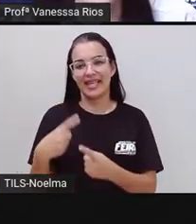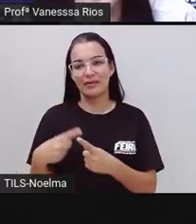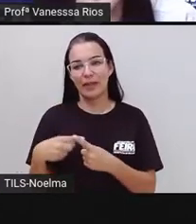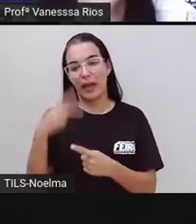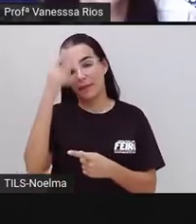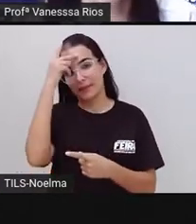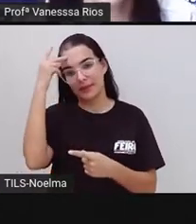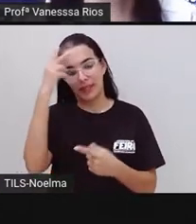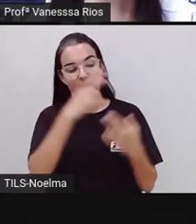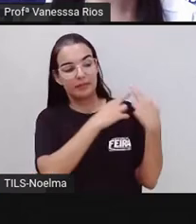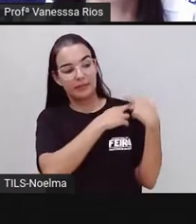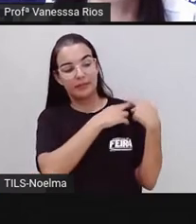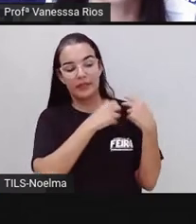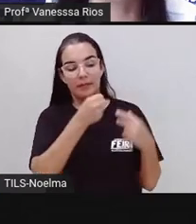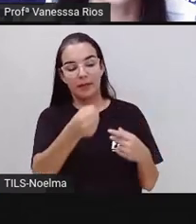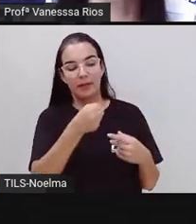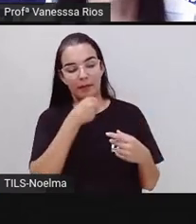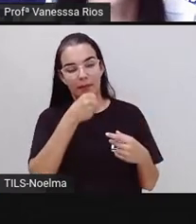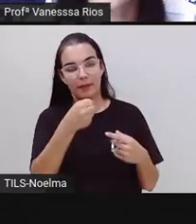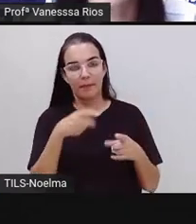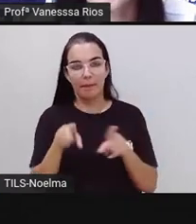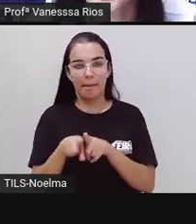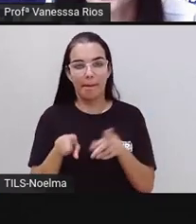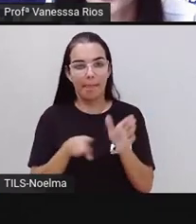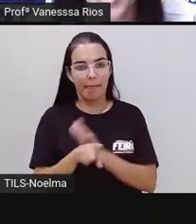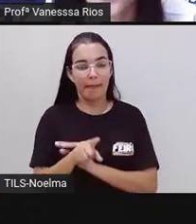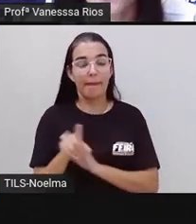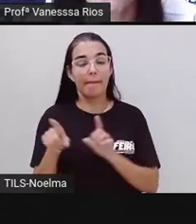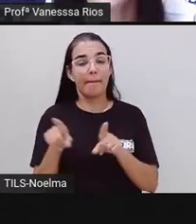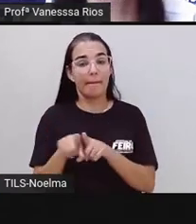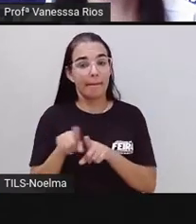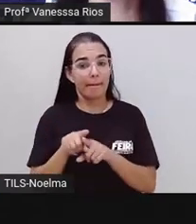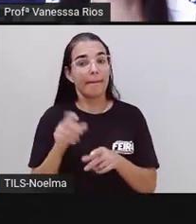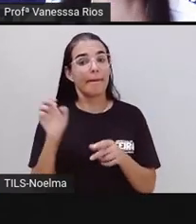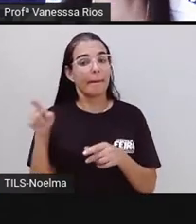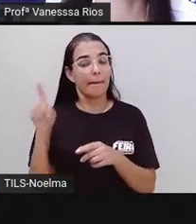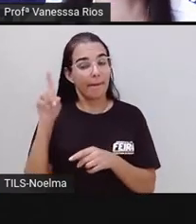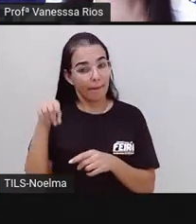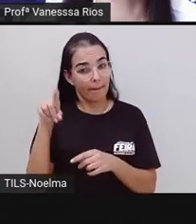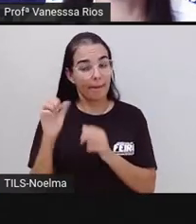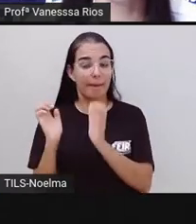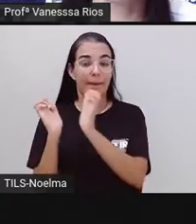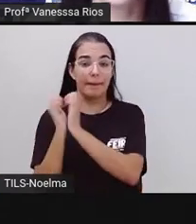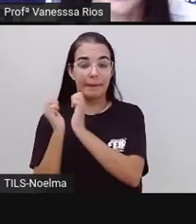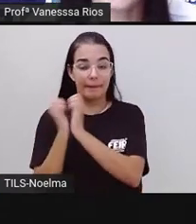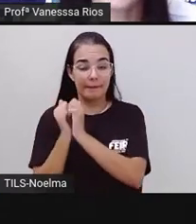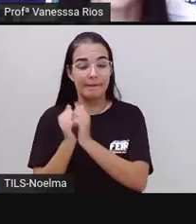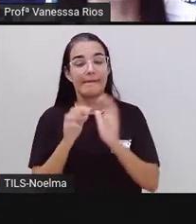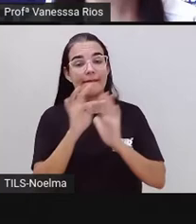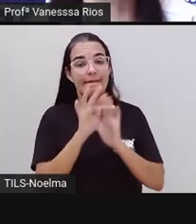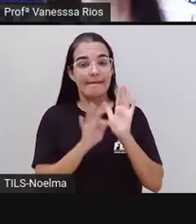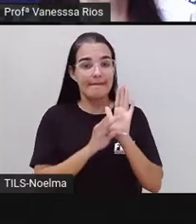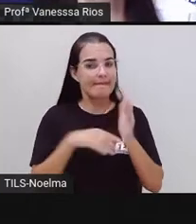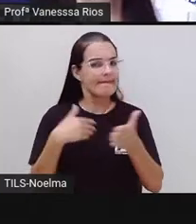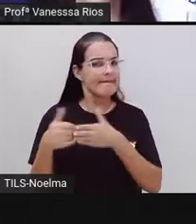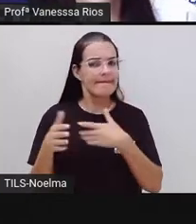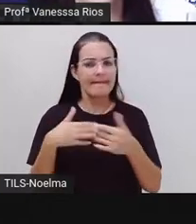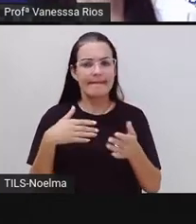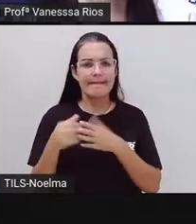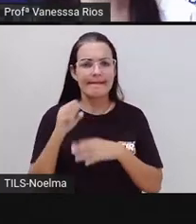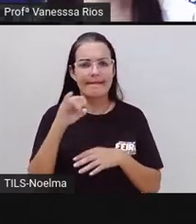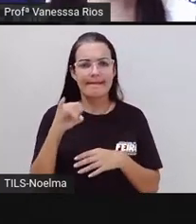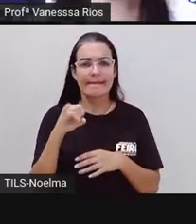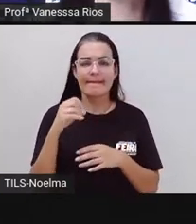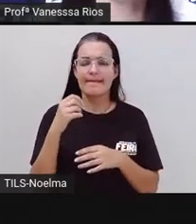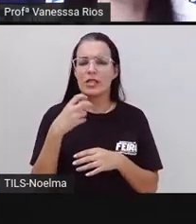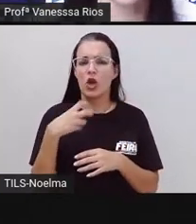pessoa, mas a entrevista é um gênero textual, independente dela ser oralizada, né? Porque as perguntas,